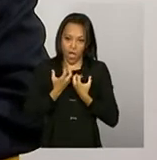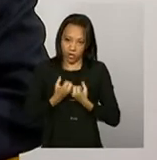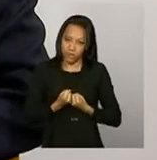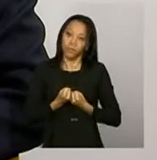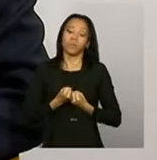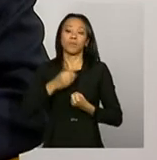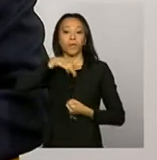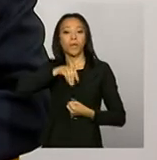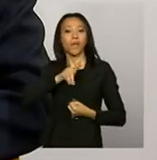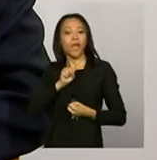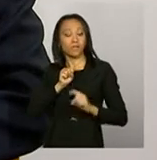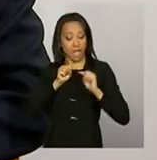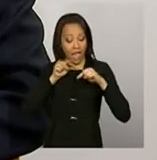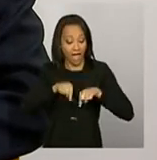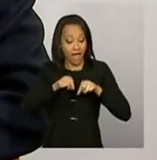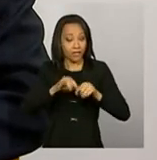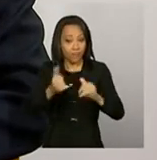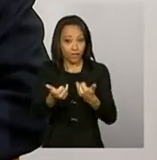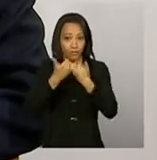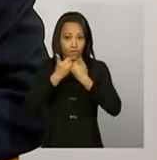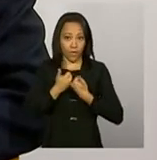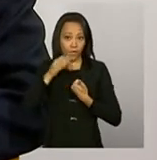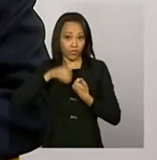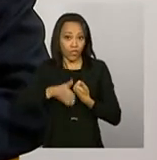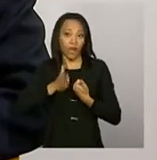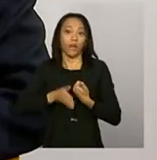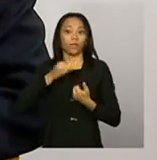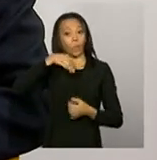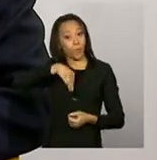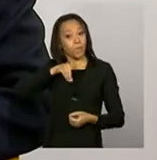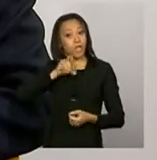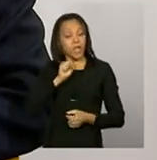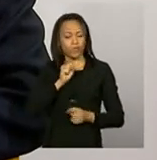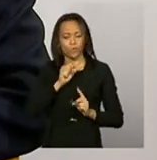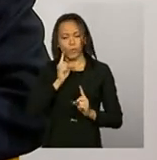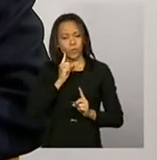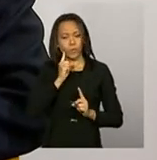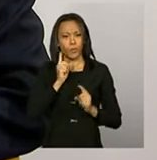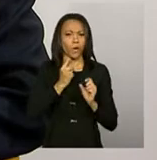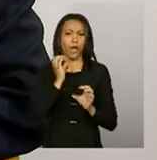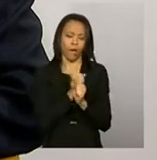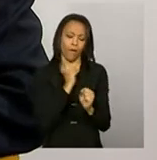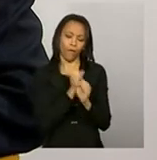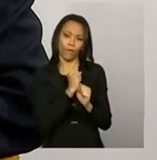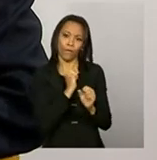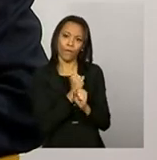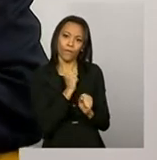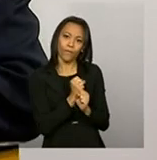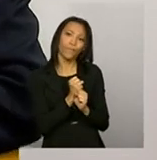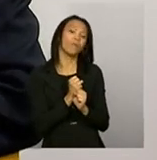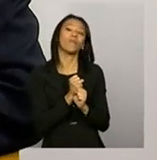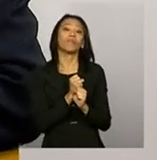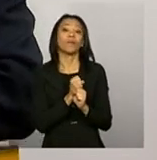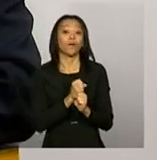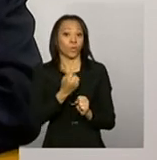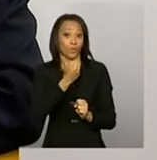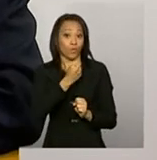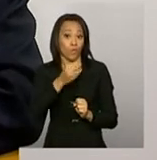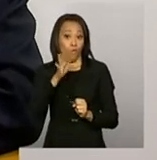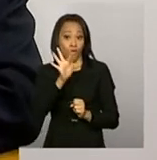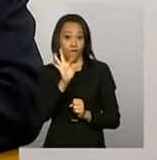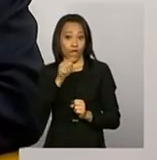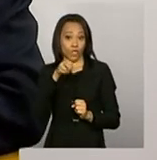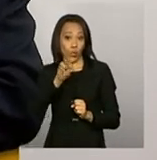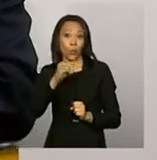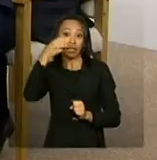Com base nessa informação, o MDS calcula o fator número 3 e 4